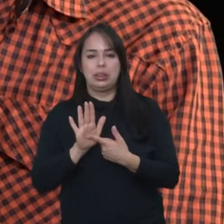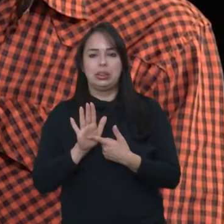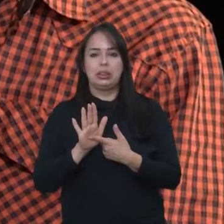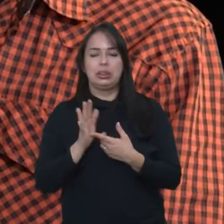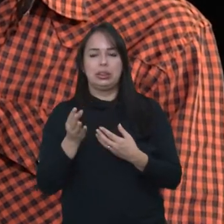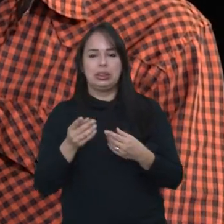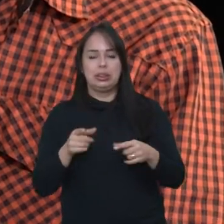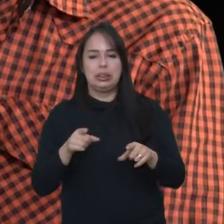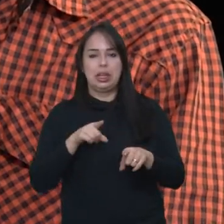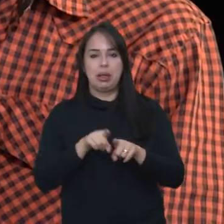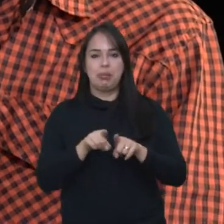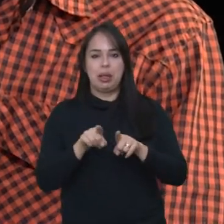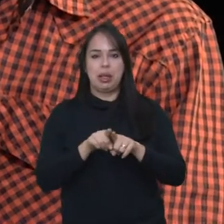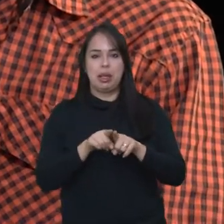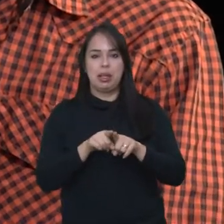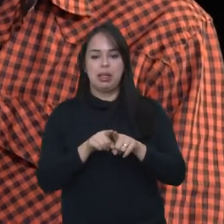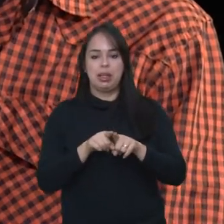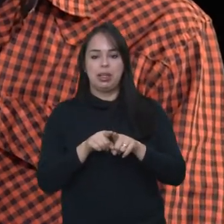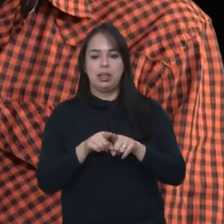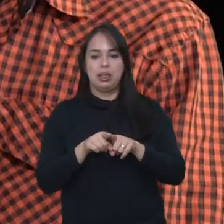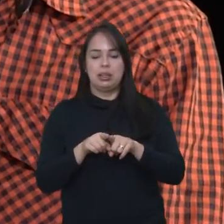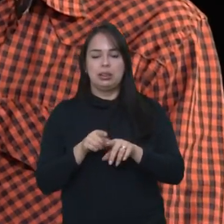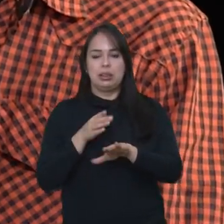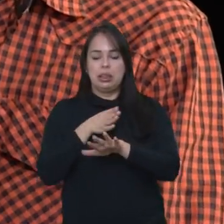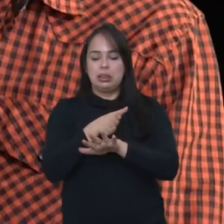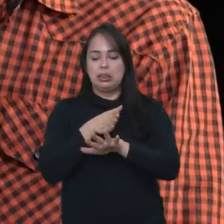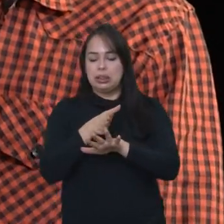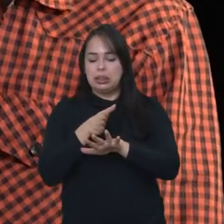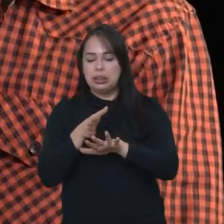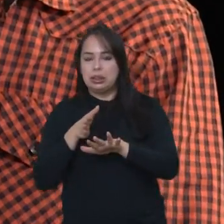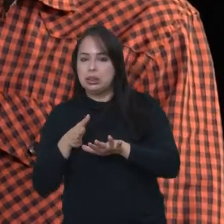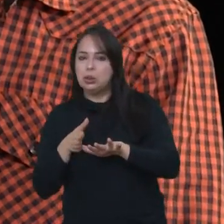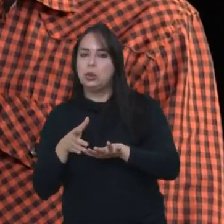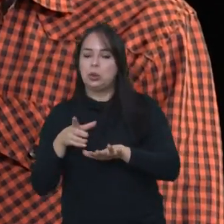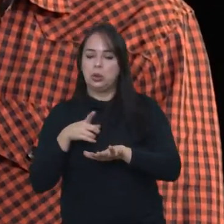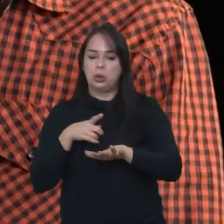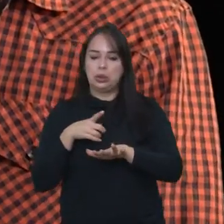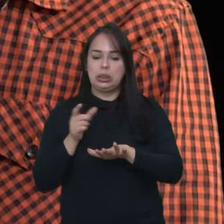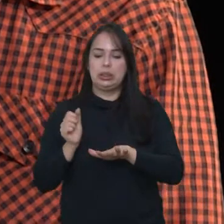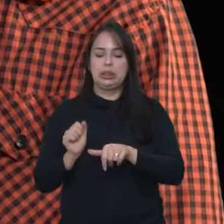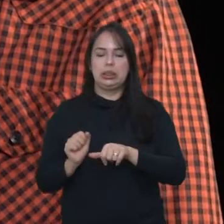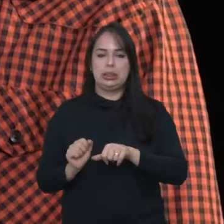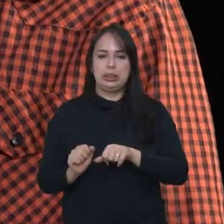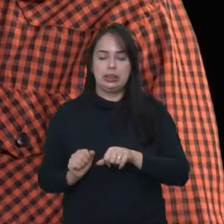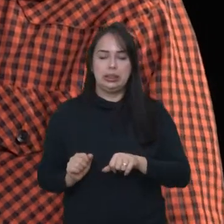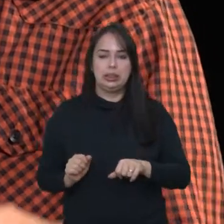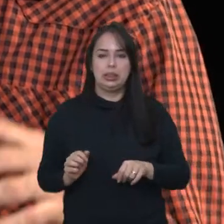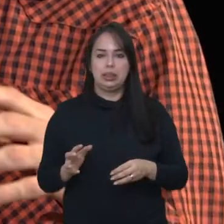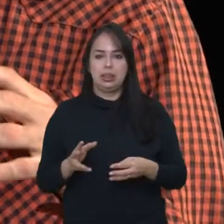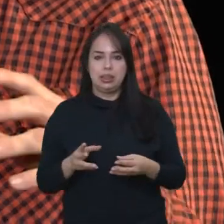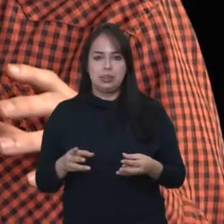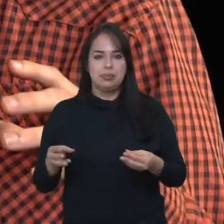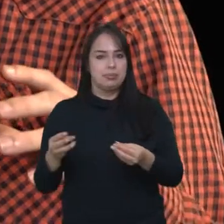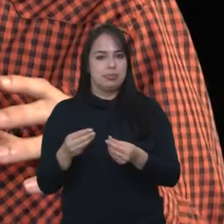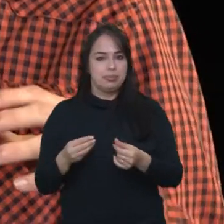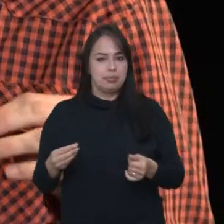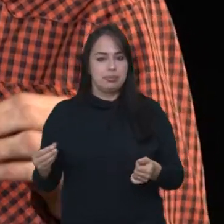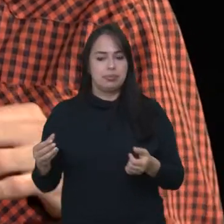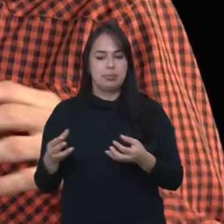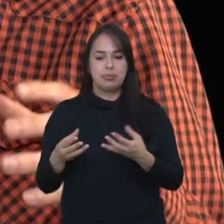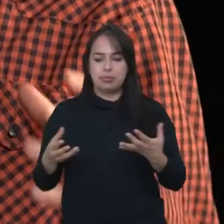que, também, migrar pra outras, tipo, coisas, assim, tipo, porque eu acho que tem muito,